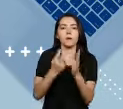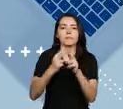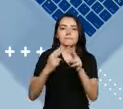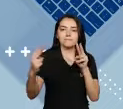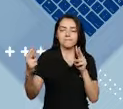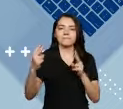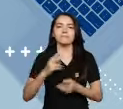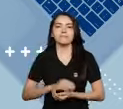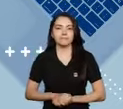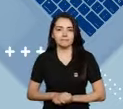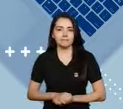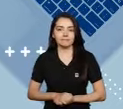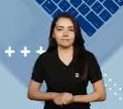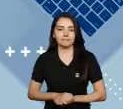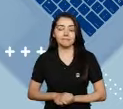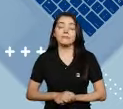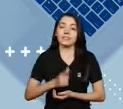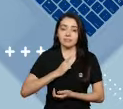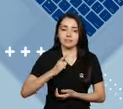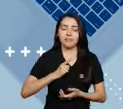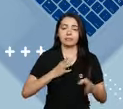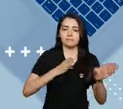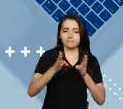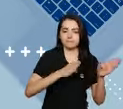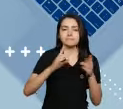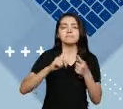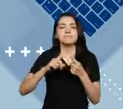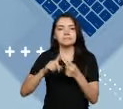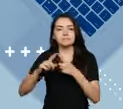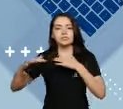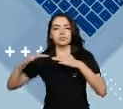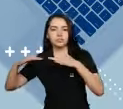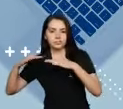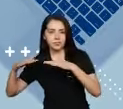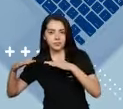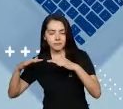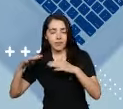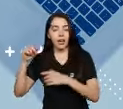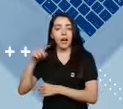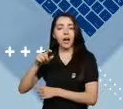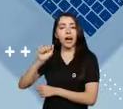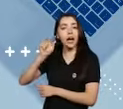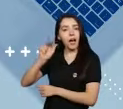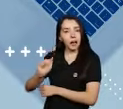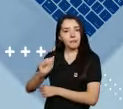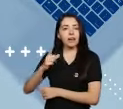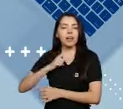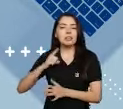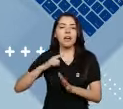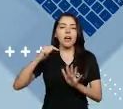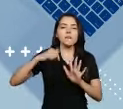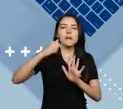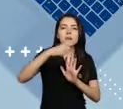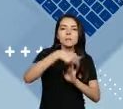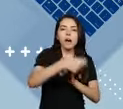sua sala de aula virtual. De forma acessível e dinâmica, o AVA oferece diversos elementos que